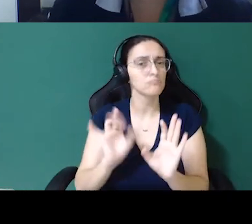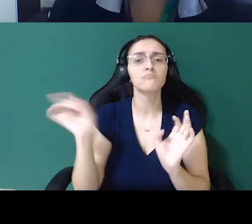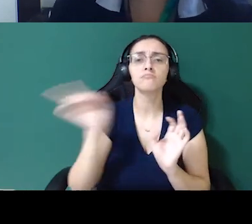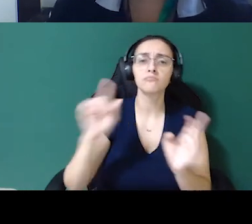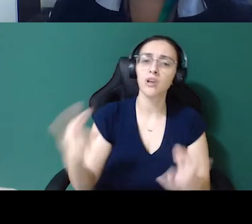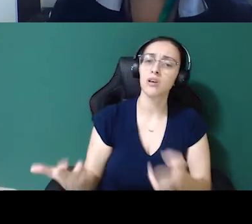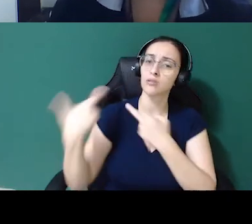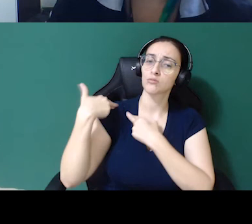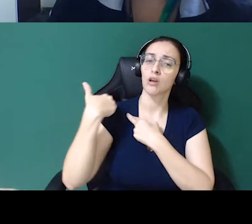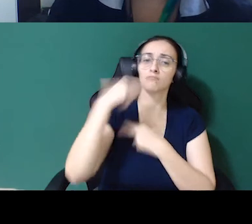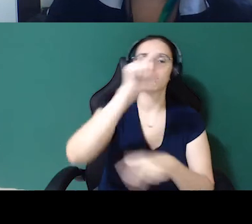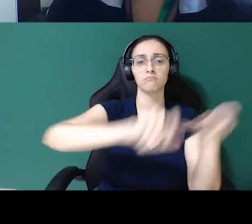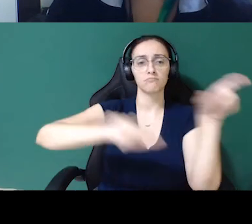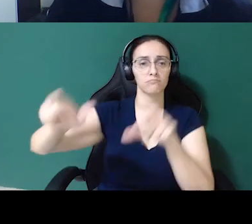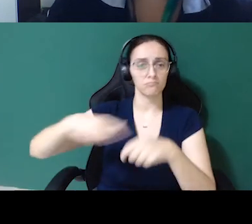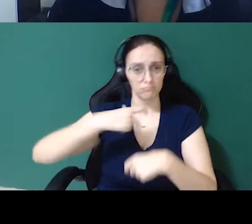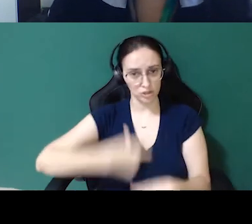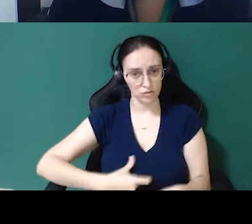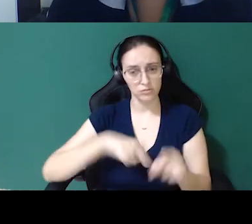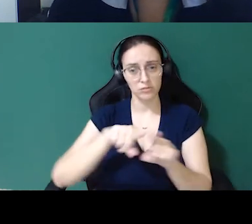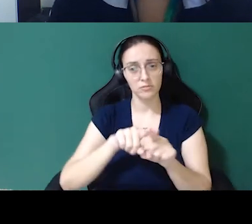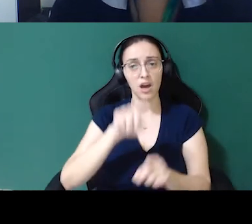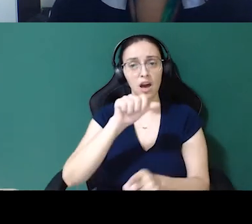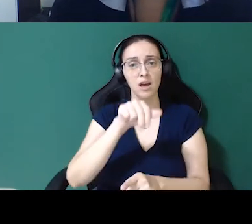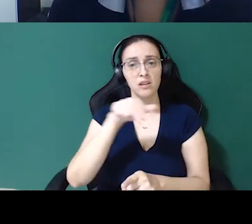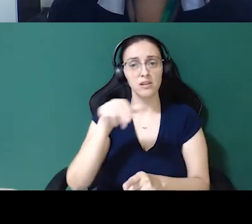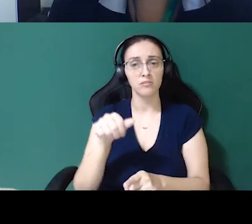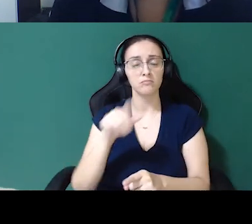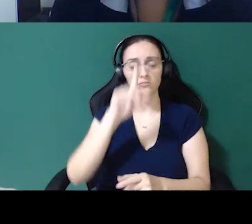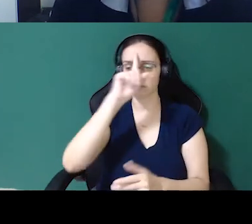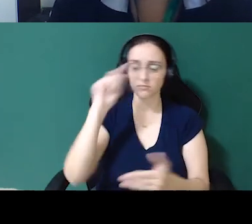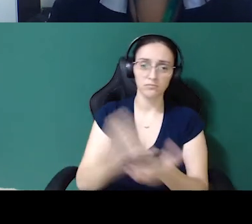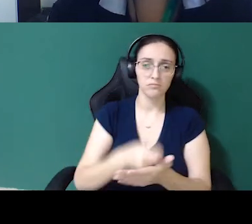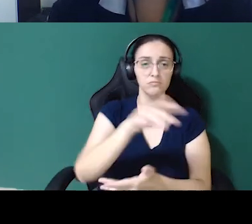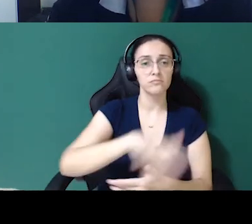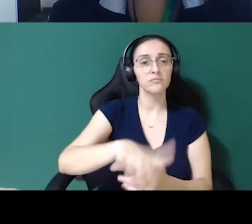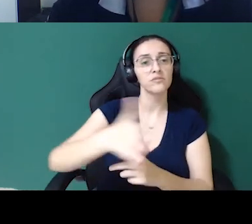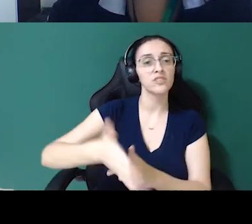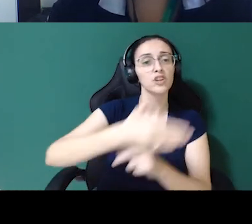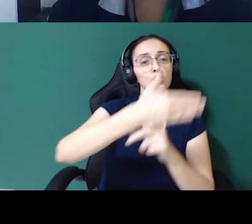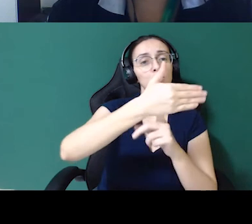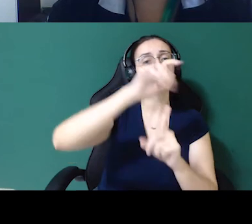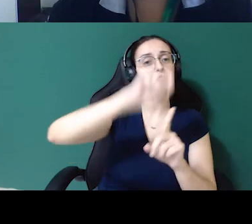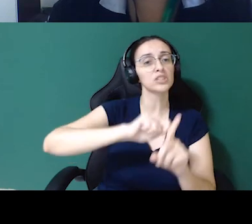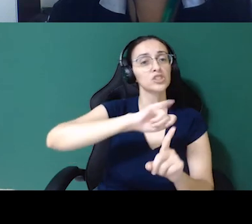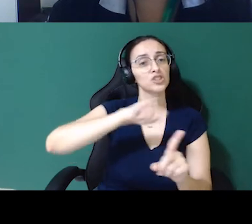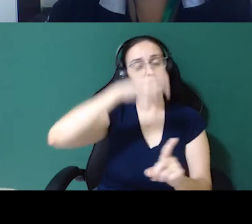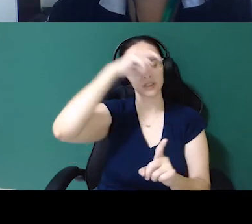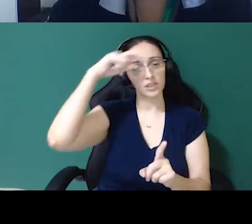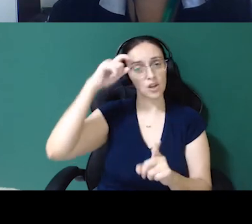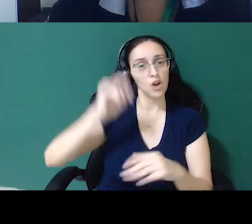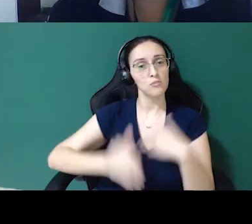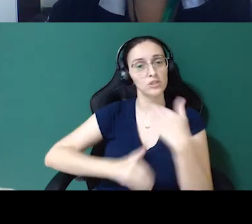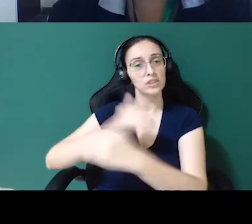como pessoa. A Ana trouxe aqui, eu decidi entrar no mundo da tecnologia em janeiro, consegui entrar em um